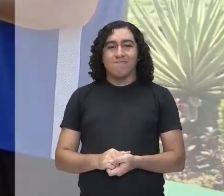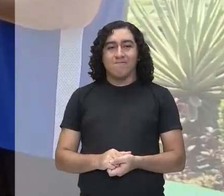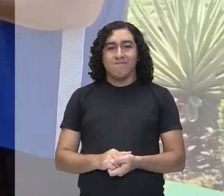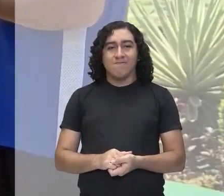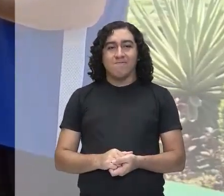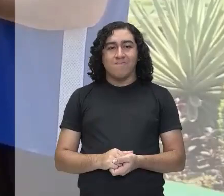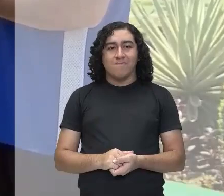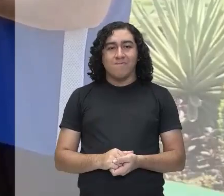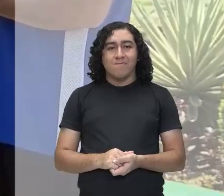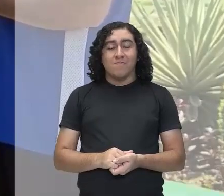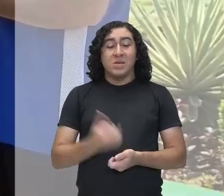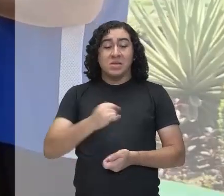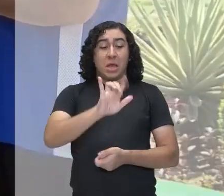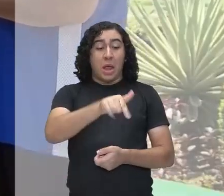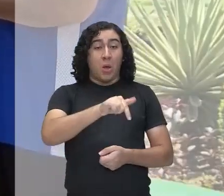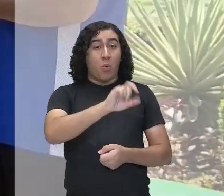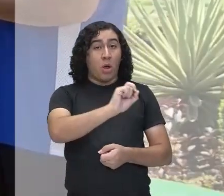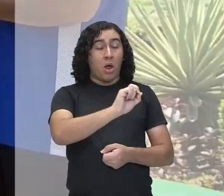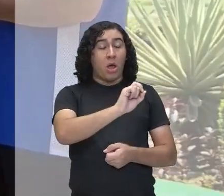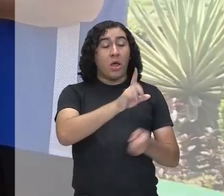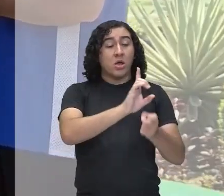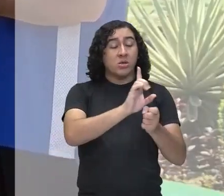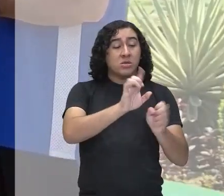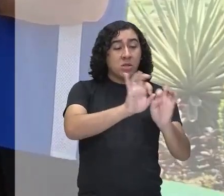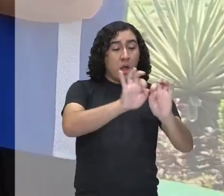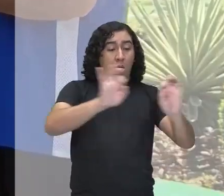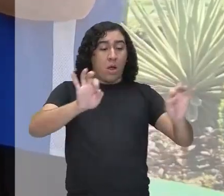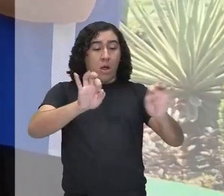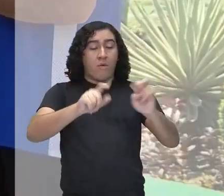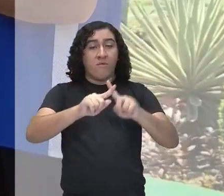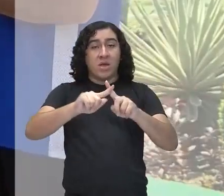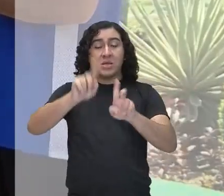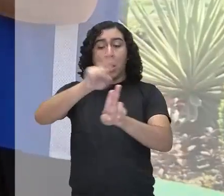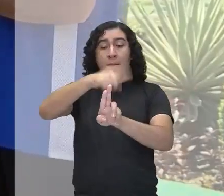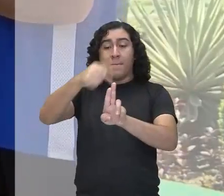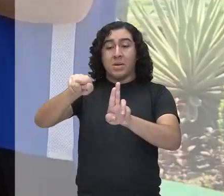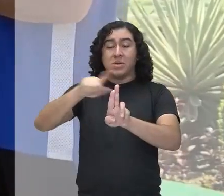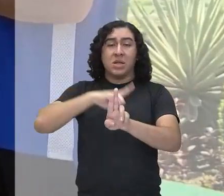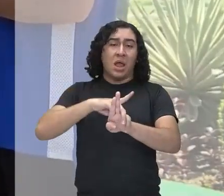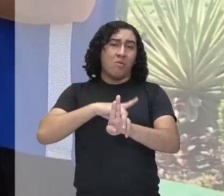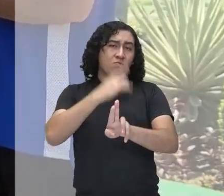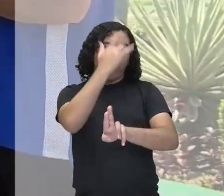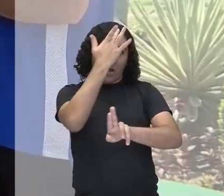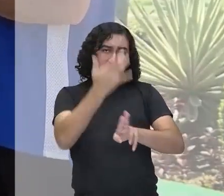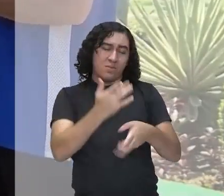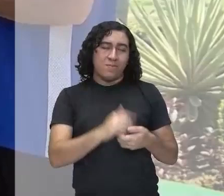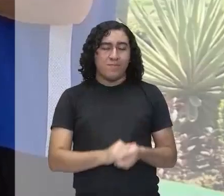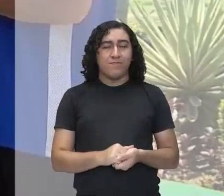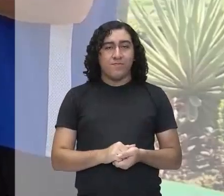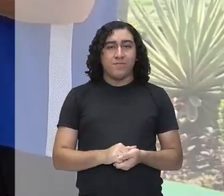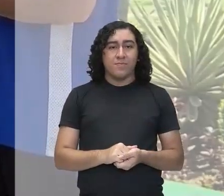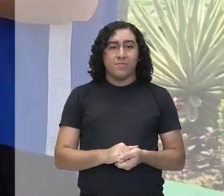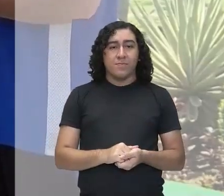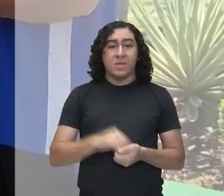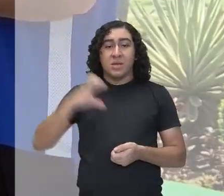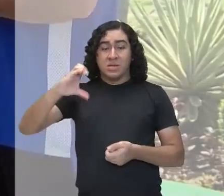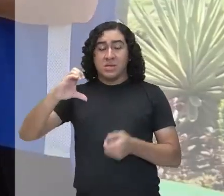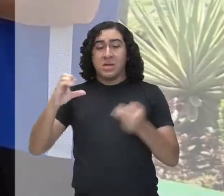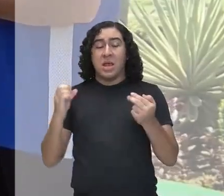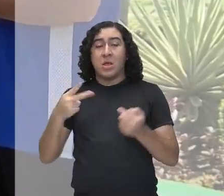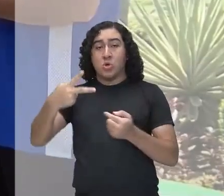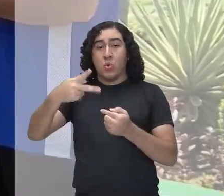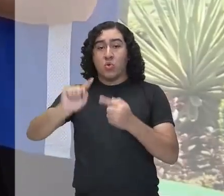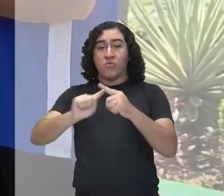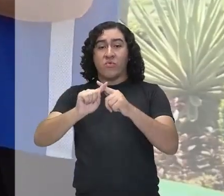vezes pi, né? Que é 3,14, a gente fala lá que o comprimento C é igual a 2 pi